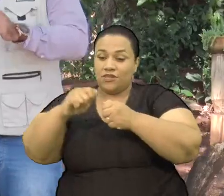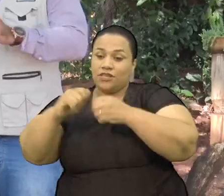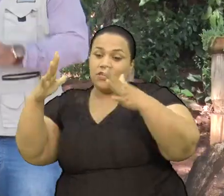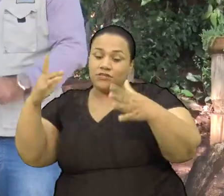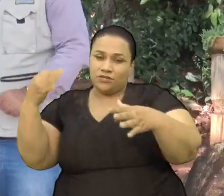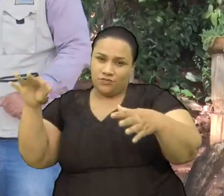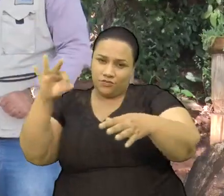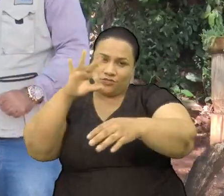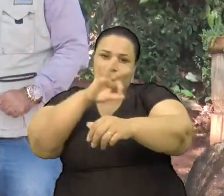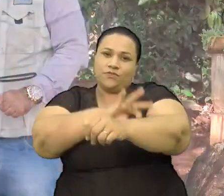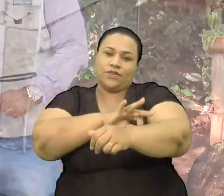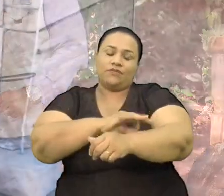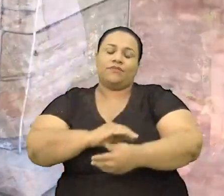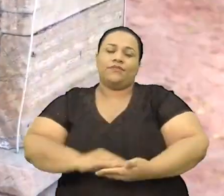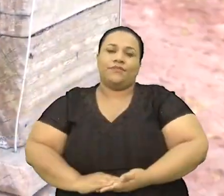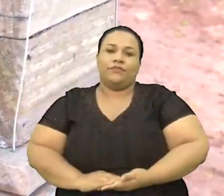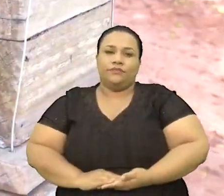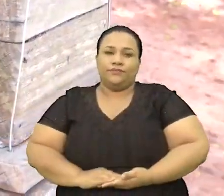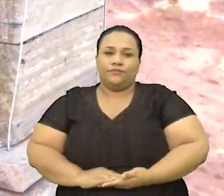meliponário